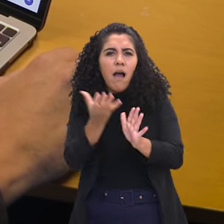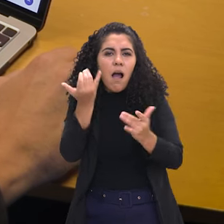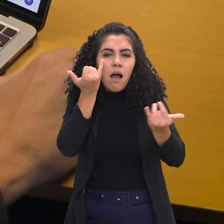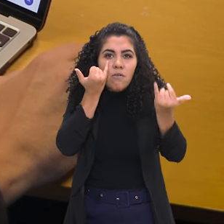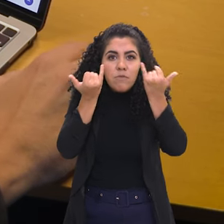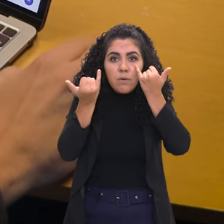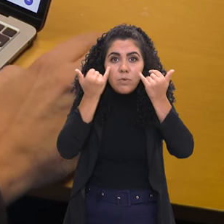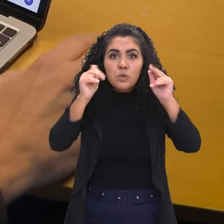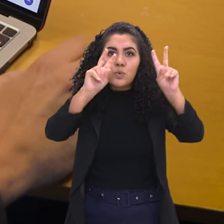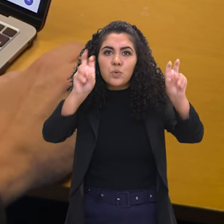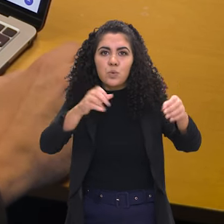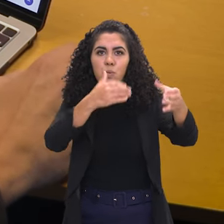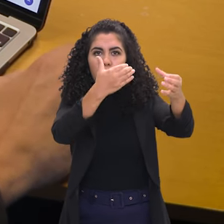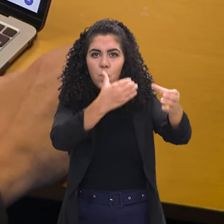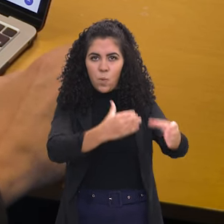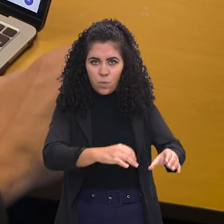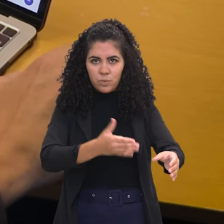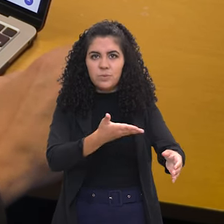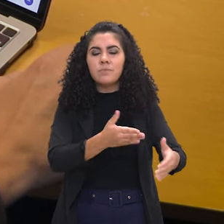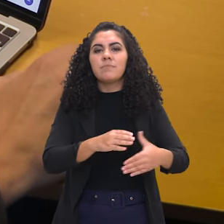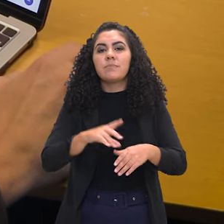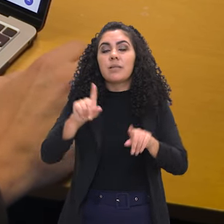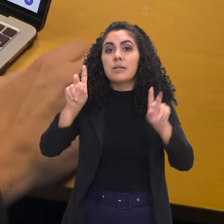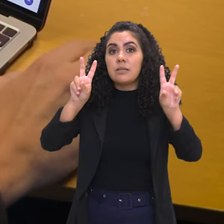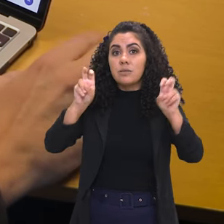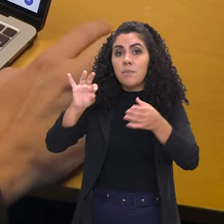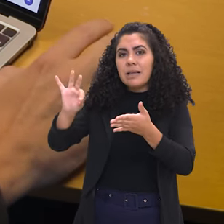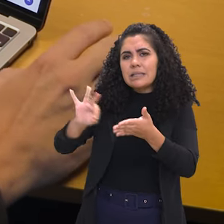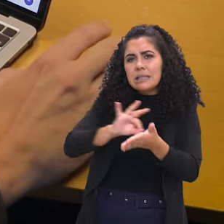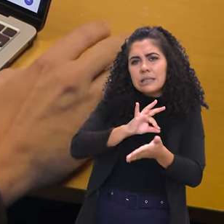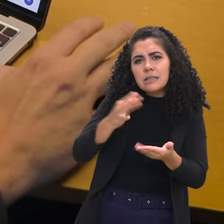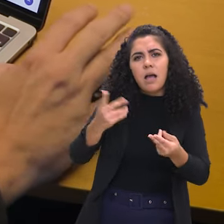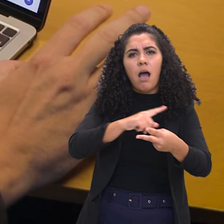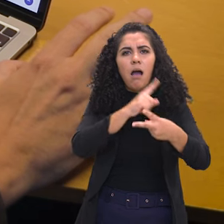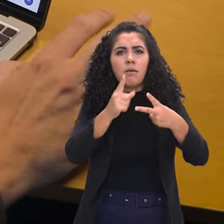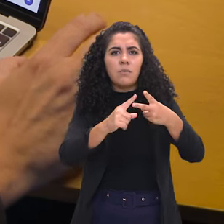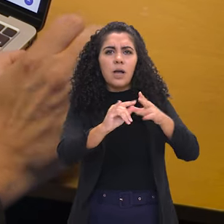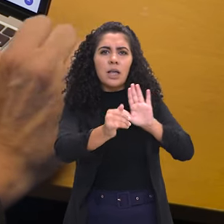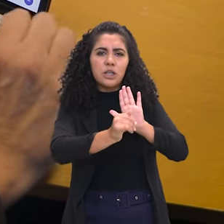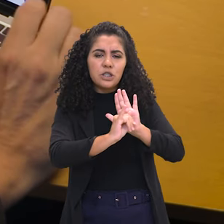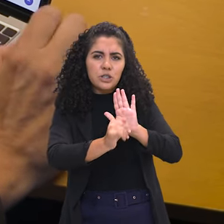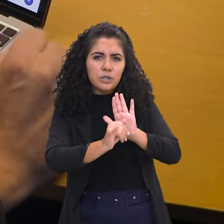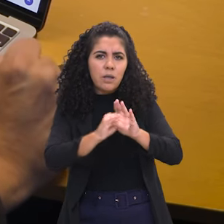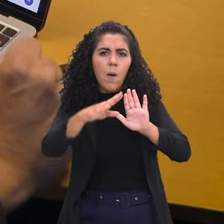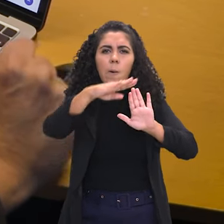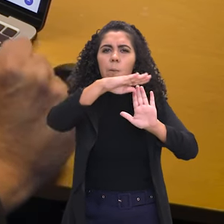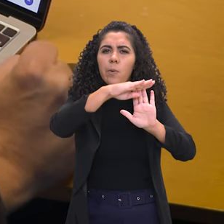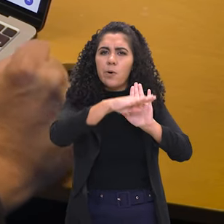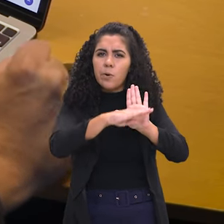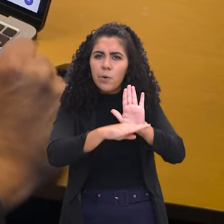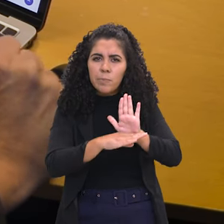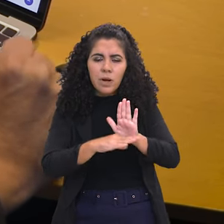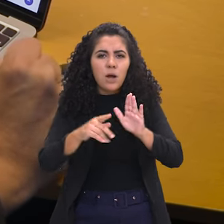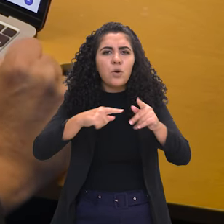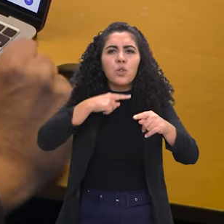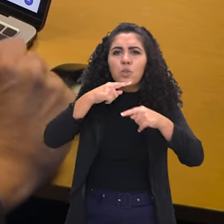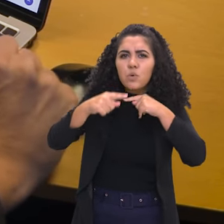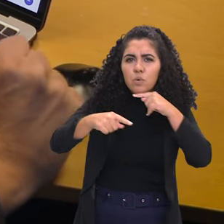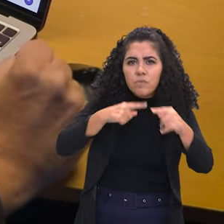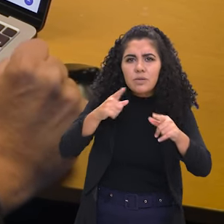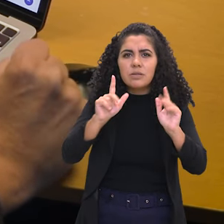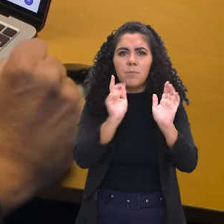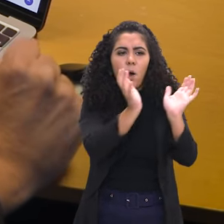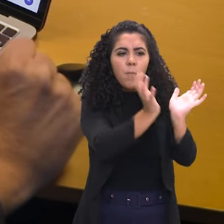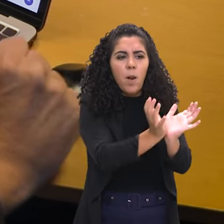várias informações relacionadas ao concurso. Inscrição, editais, cidades de aplicação de provas, cronogramas, tira e dúvidas, blocos